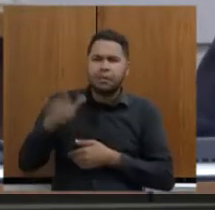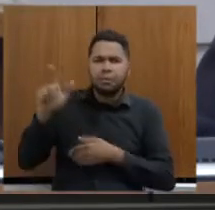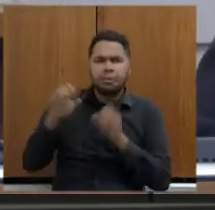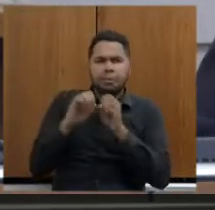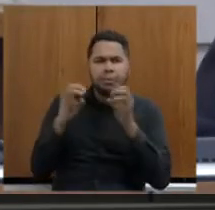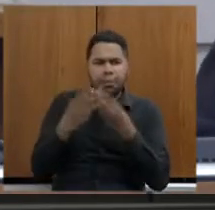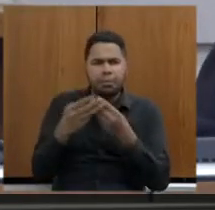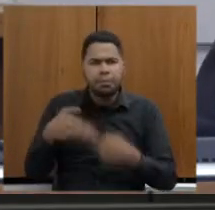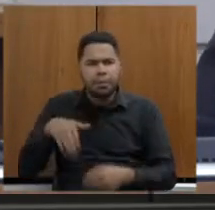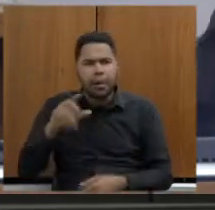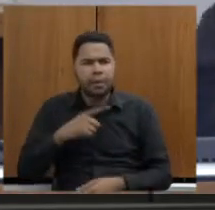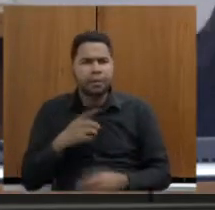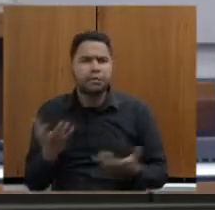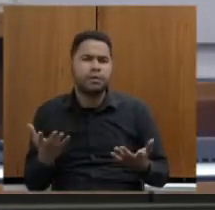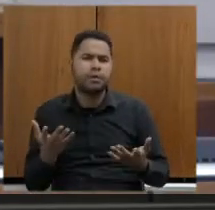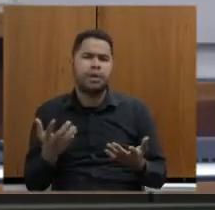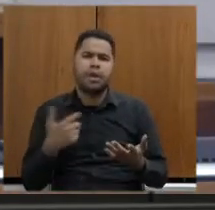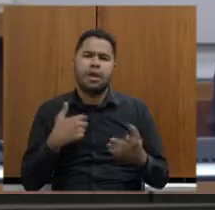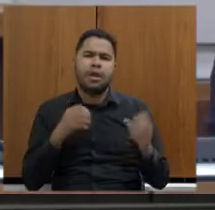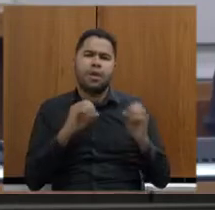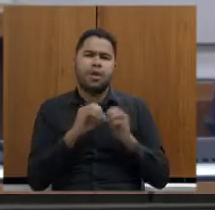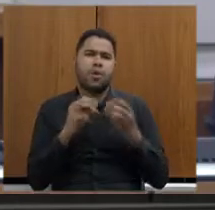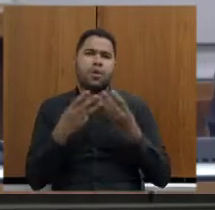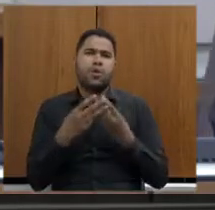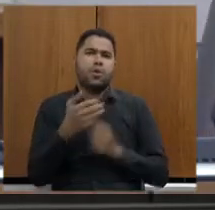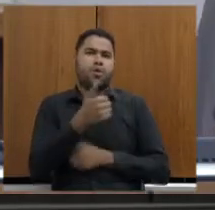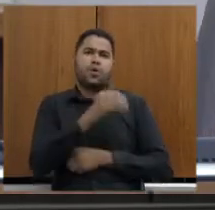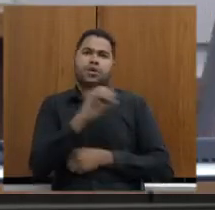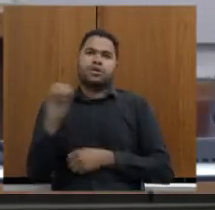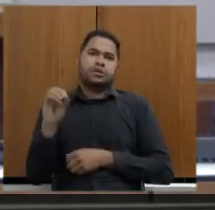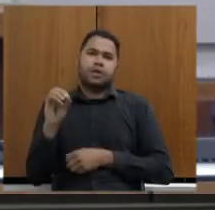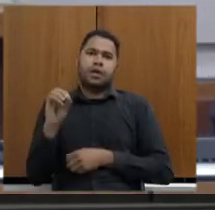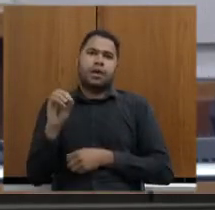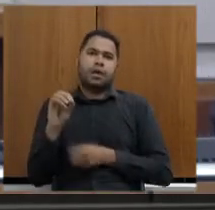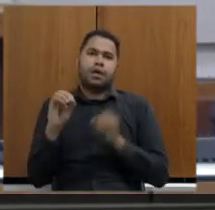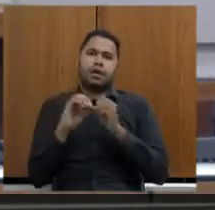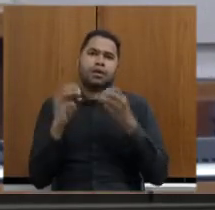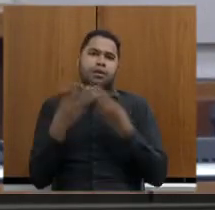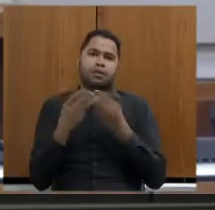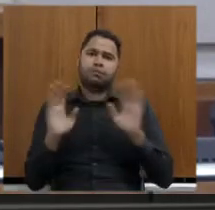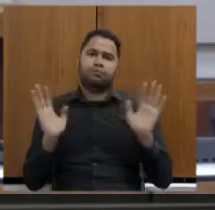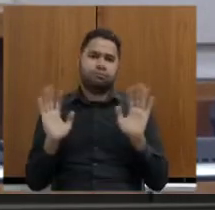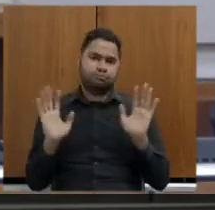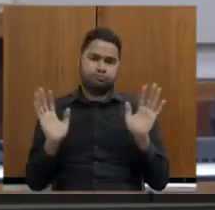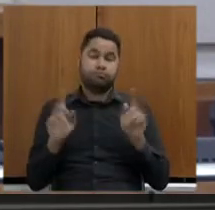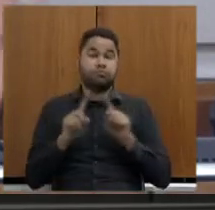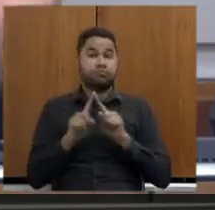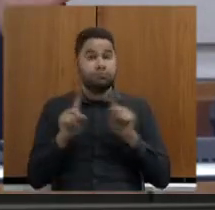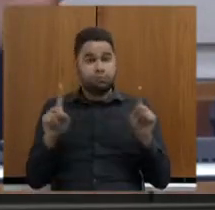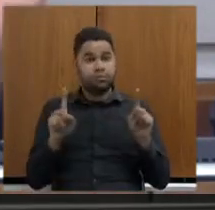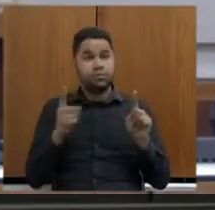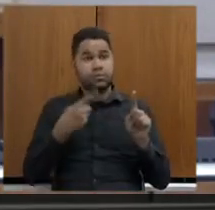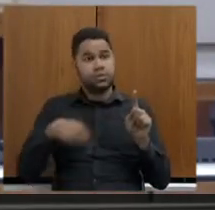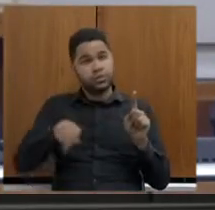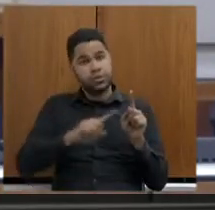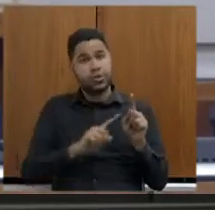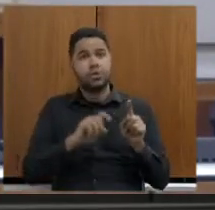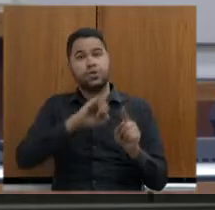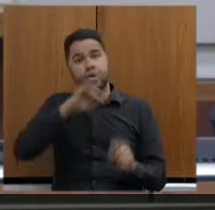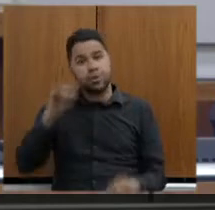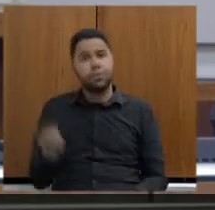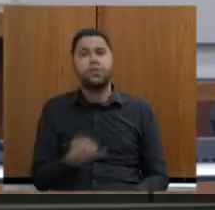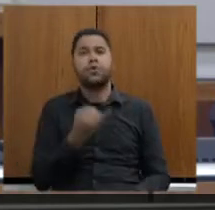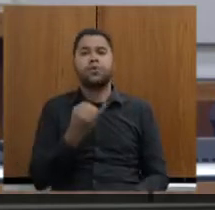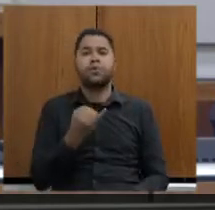aí. Eu não vou passar aqui o 100, mas a gente, talvez, aproveitando aqui